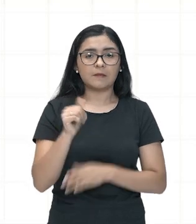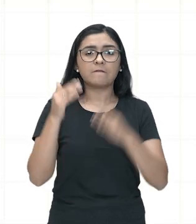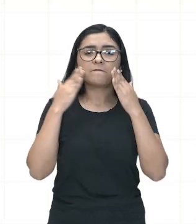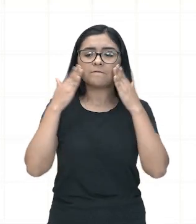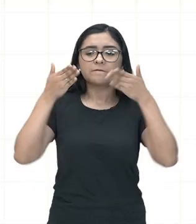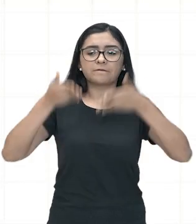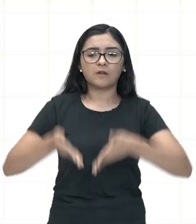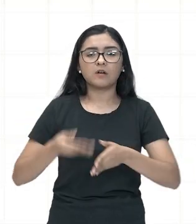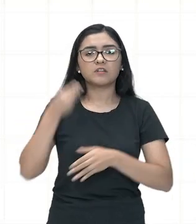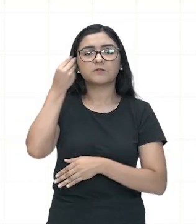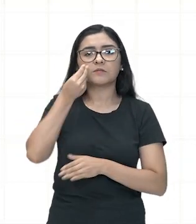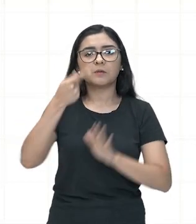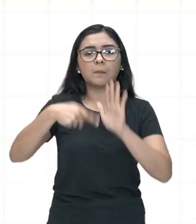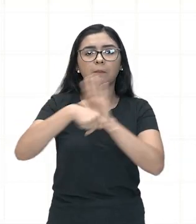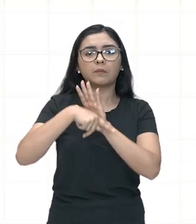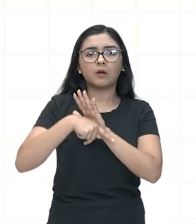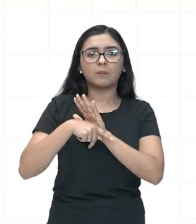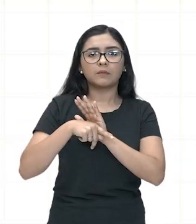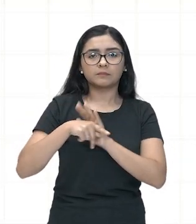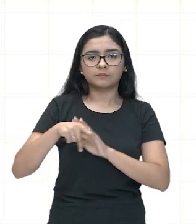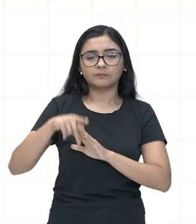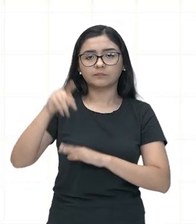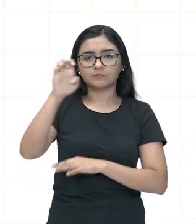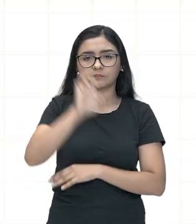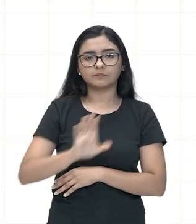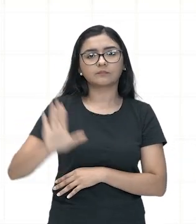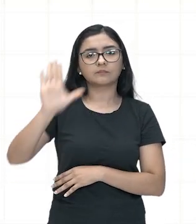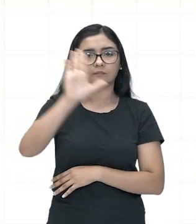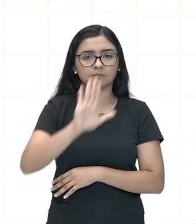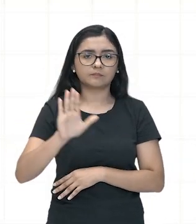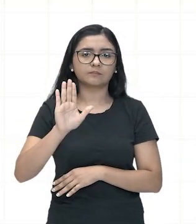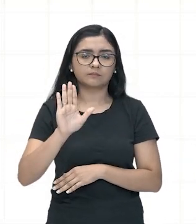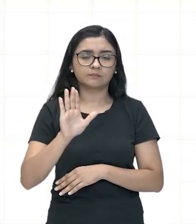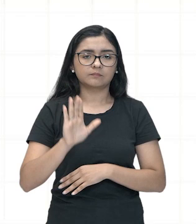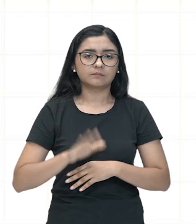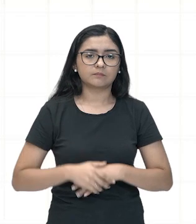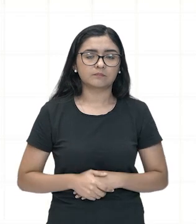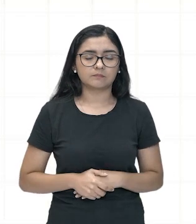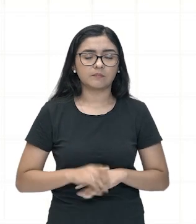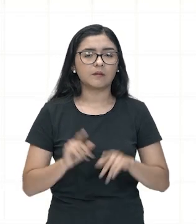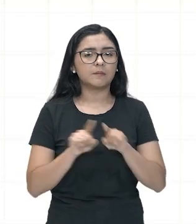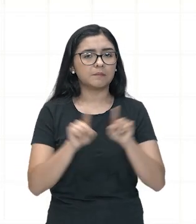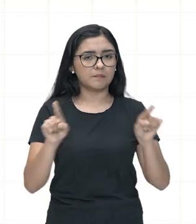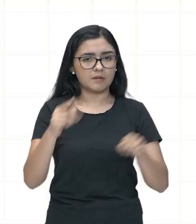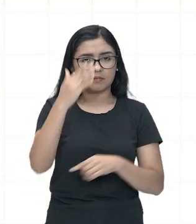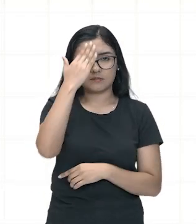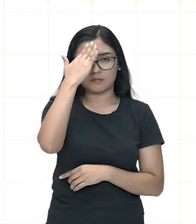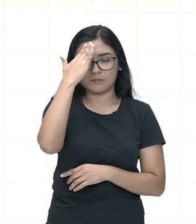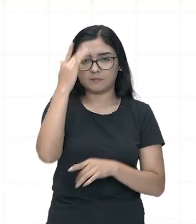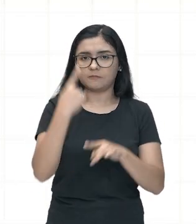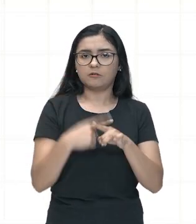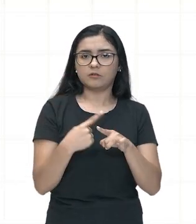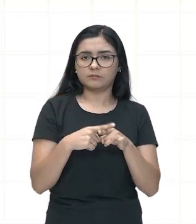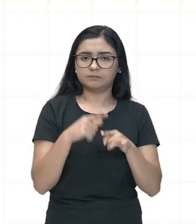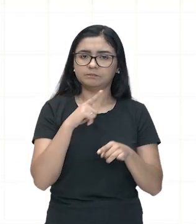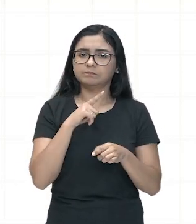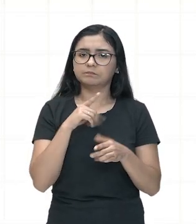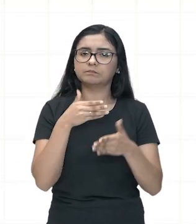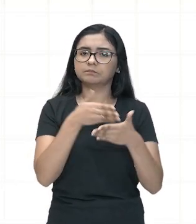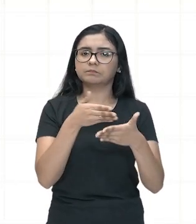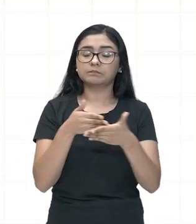especialmente na experiência europeia, que pode ser limitada. Mas sabe por que ela pode ser limitada? Porque